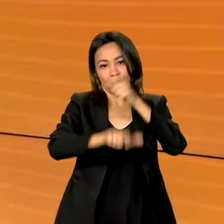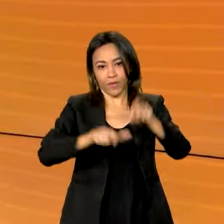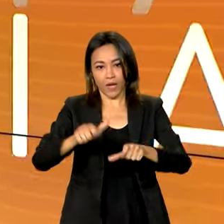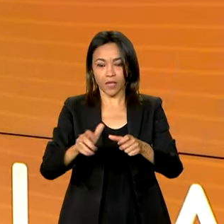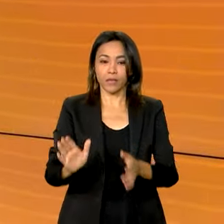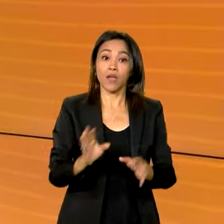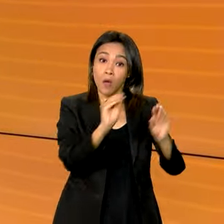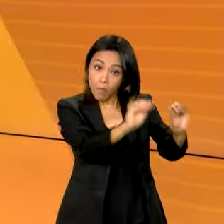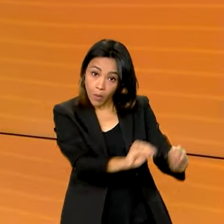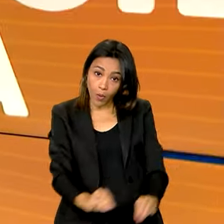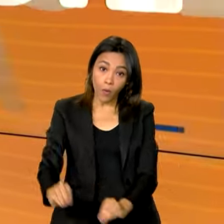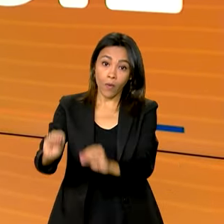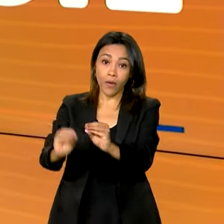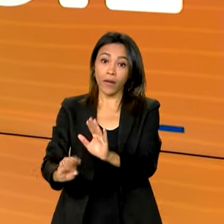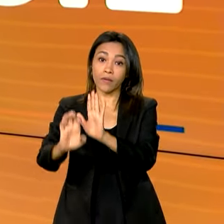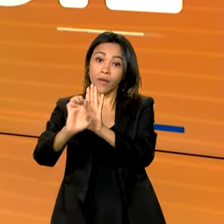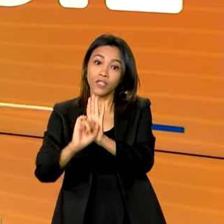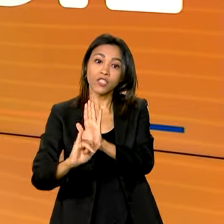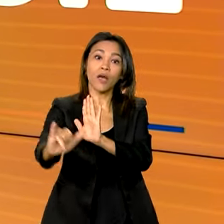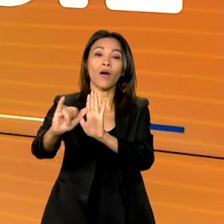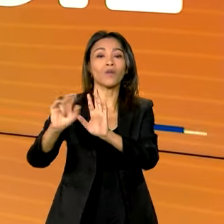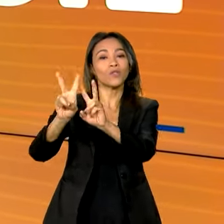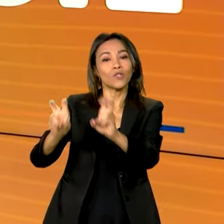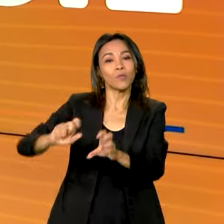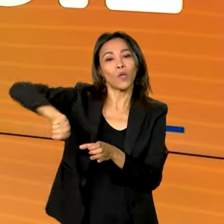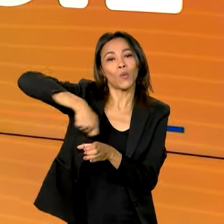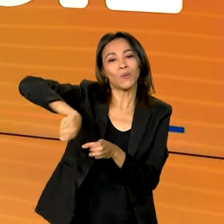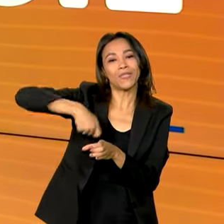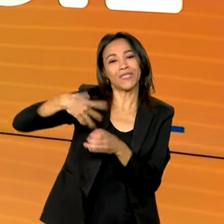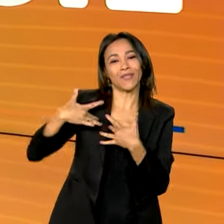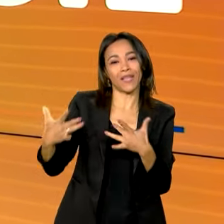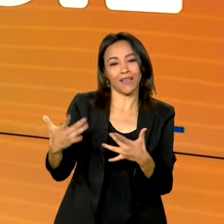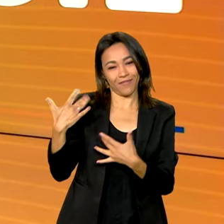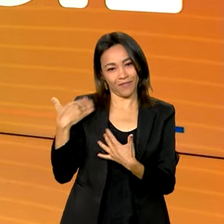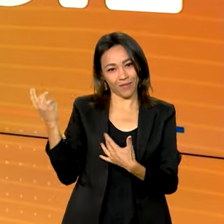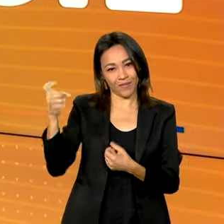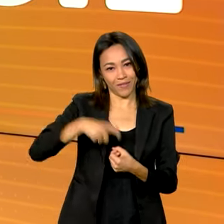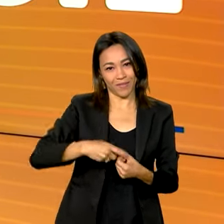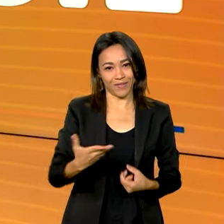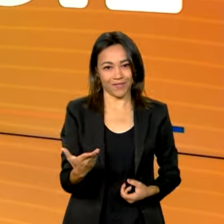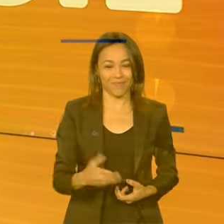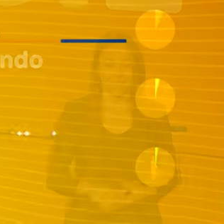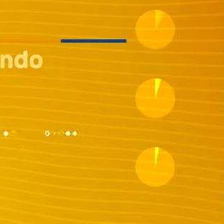prorrogado o edital do programa Cozinha Solidária. Voltamos em instantes.